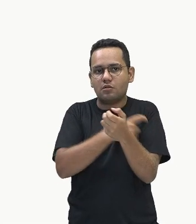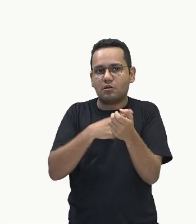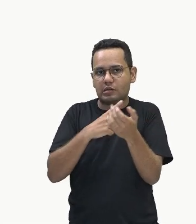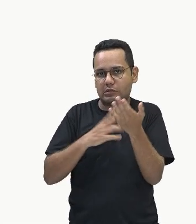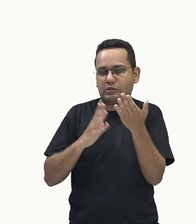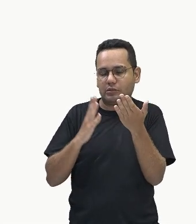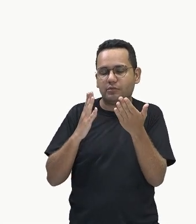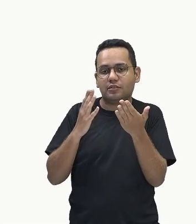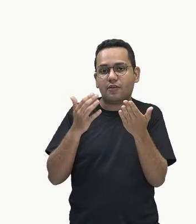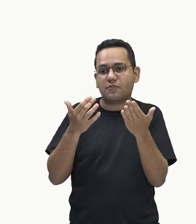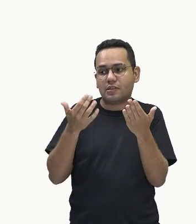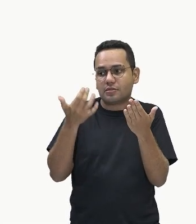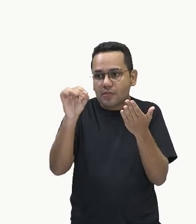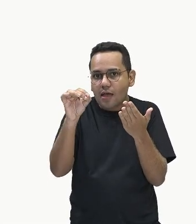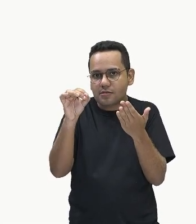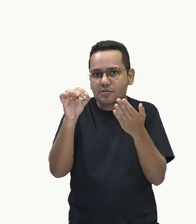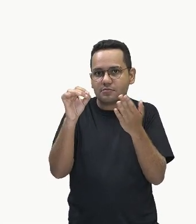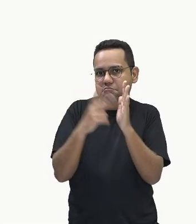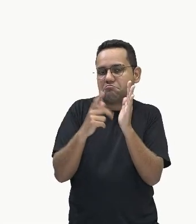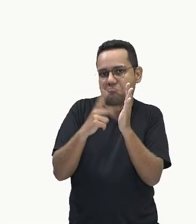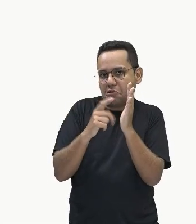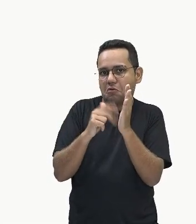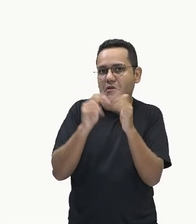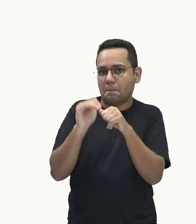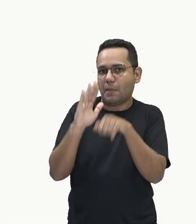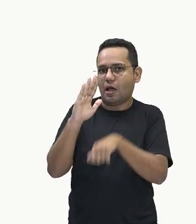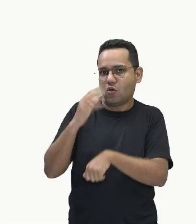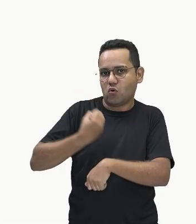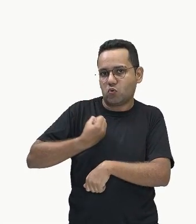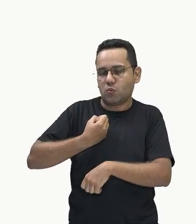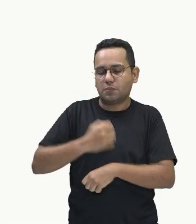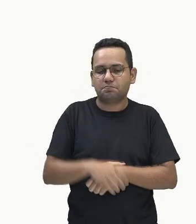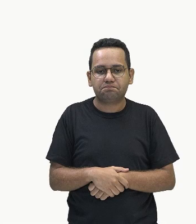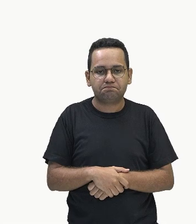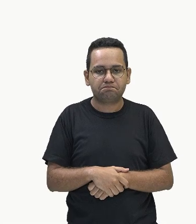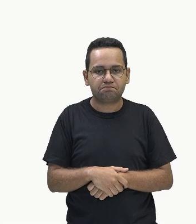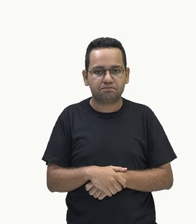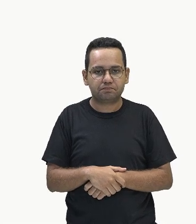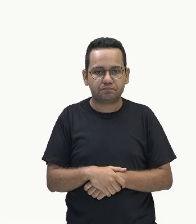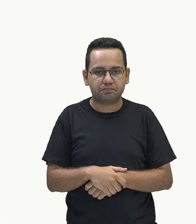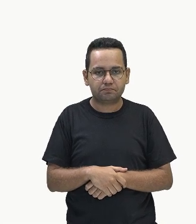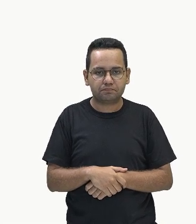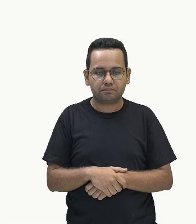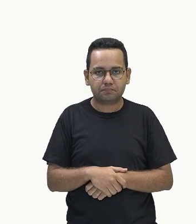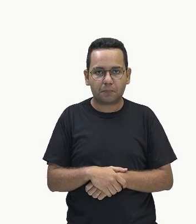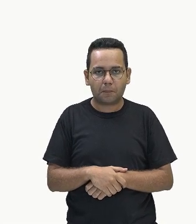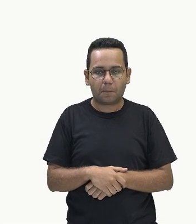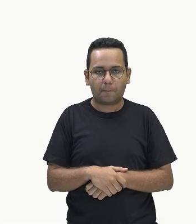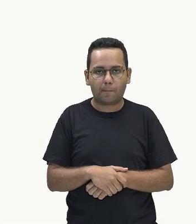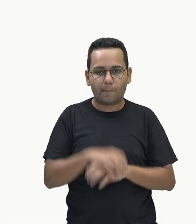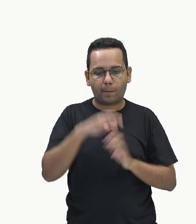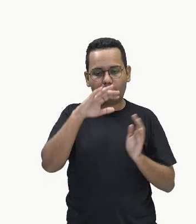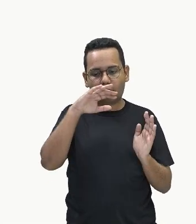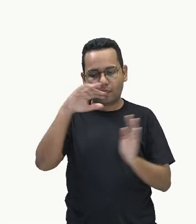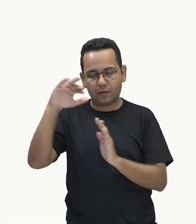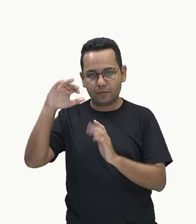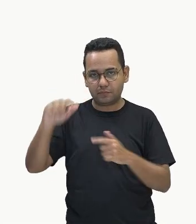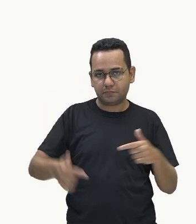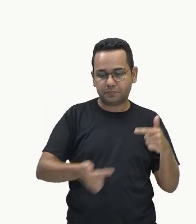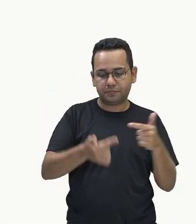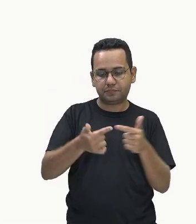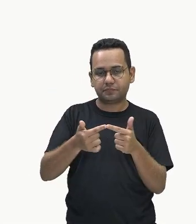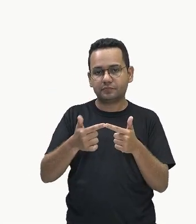Ok? E aqui o próximo exemplo, nosso gráfico de linhas. Compara dados